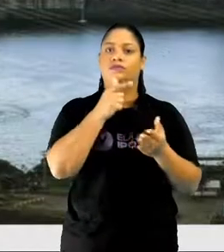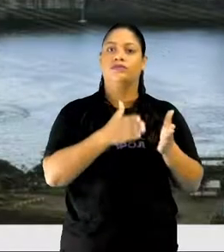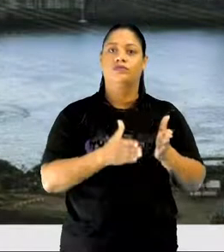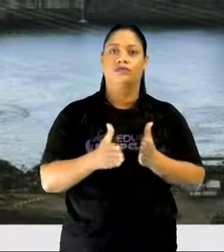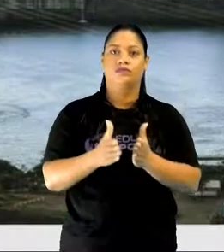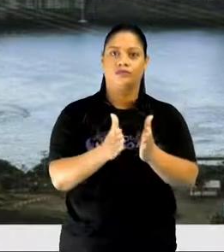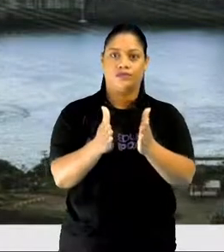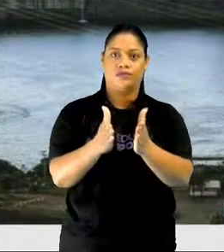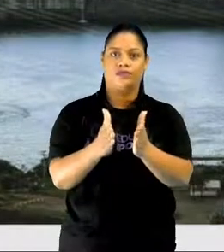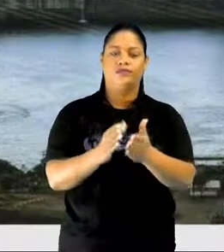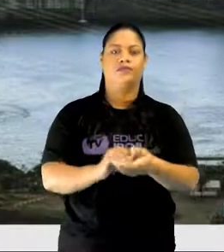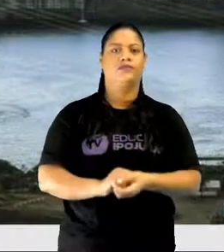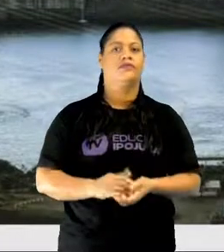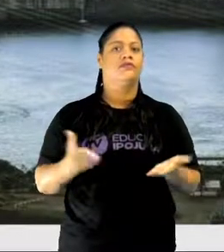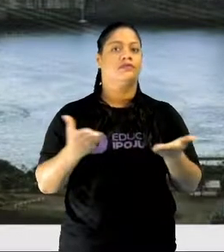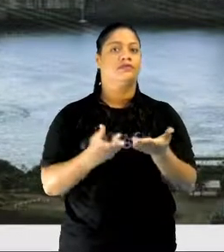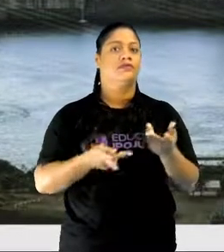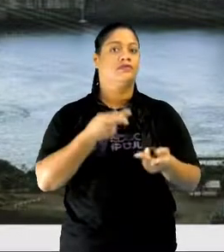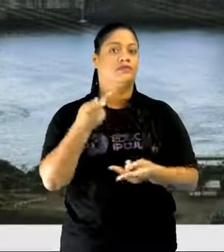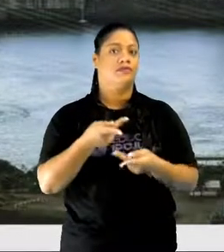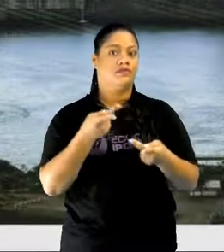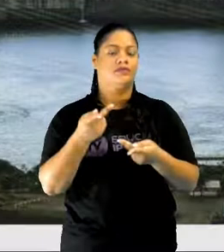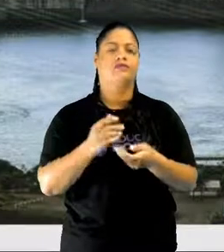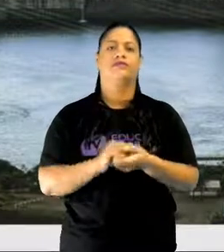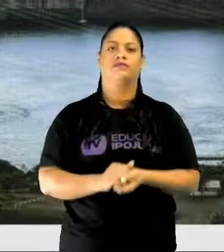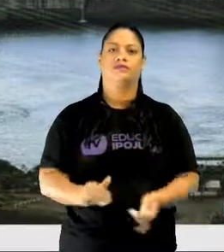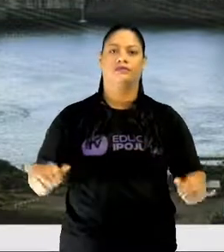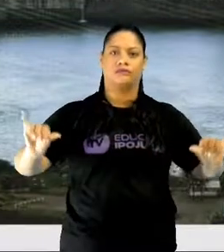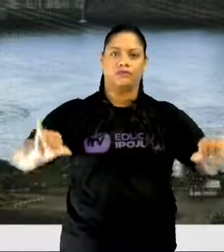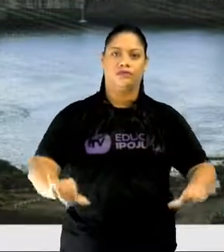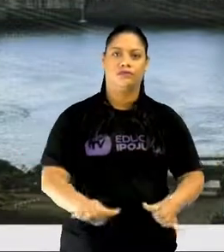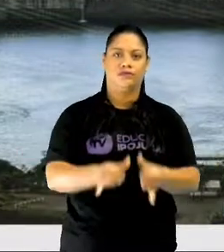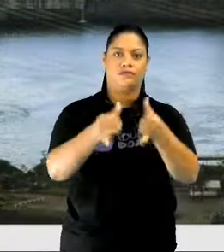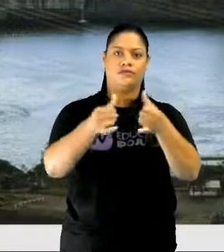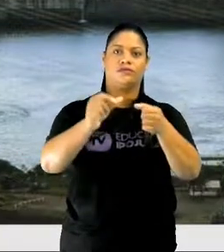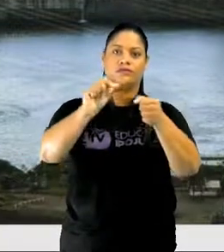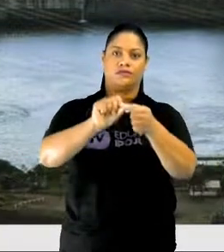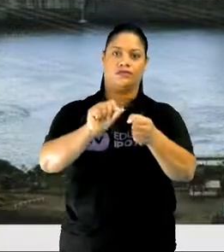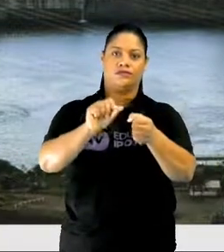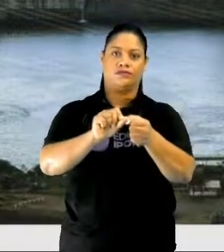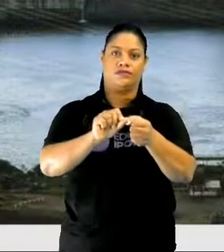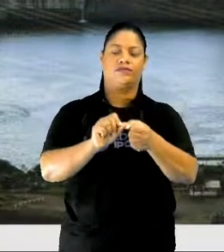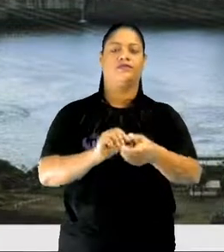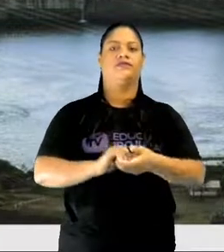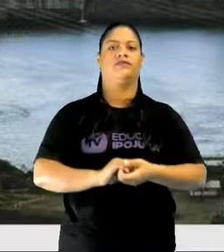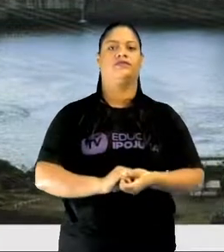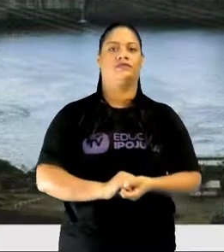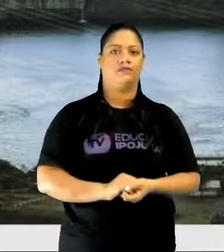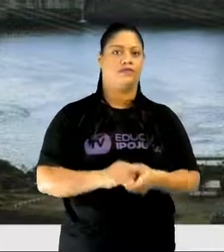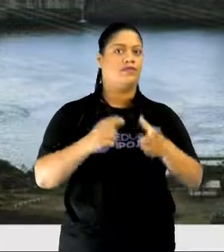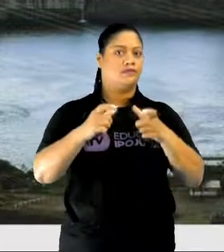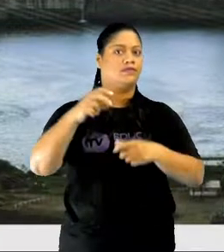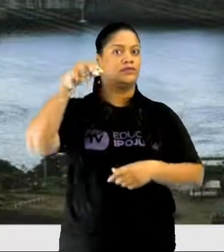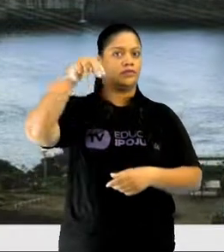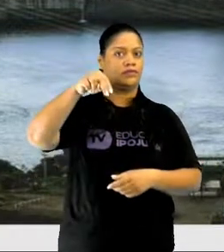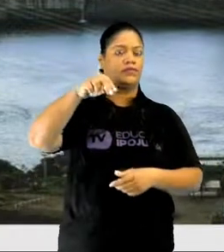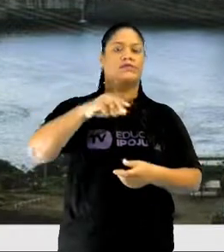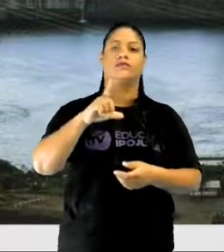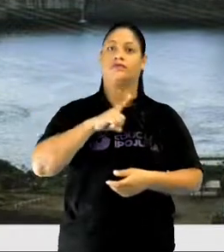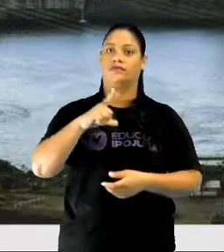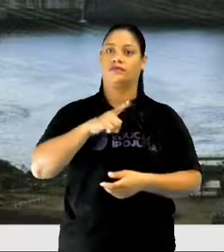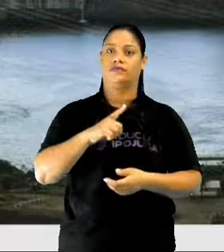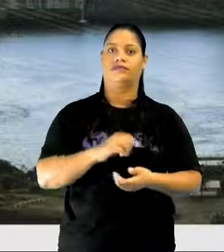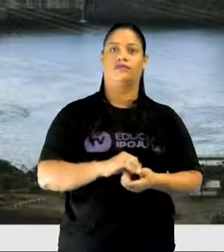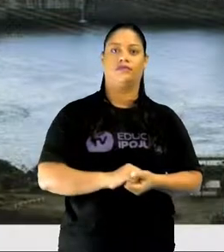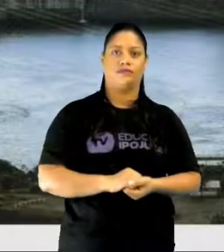Vou falar um pouquinho agora sobre a questão das hidrelétricas que foram instaladas lá na região norte. A gente tem aqui